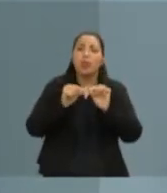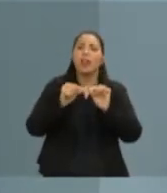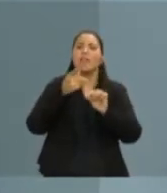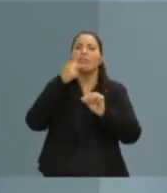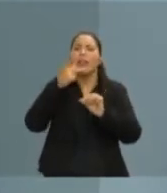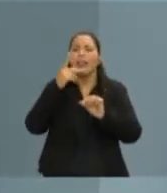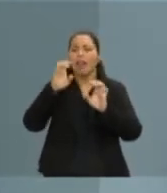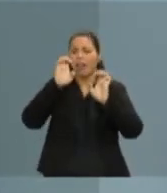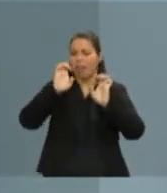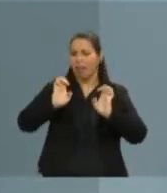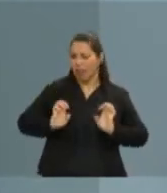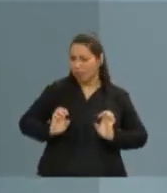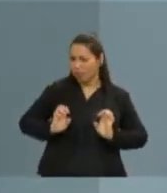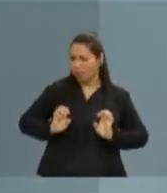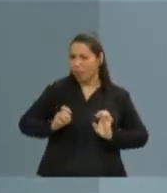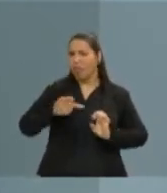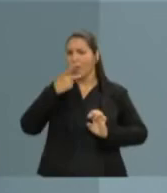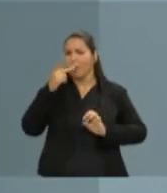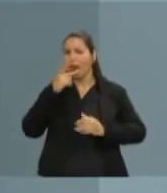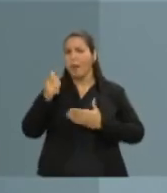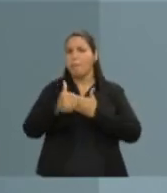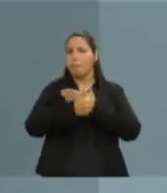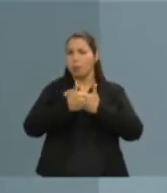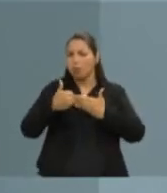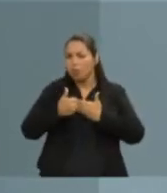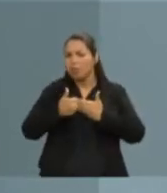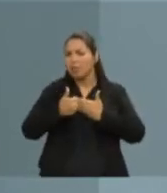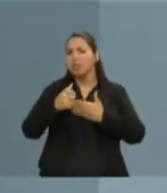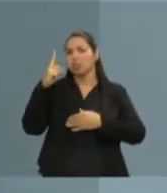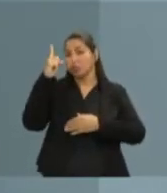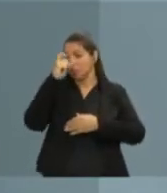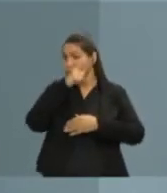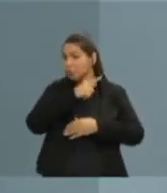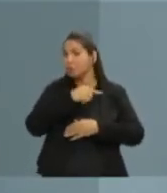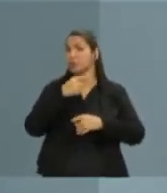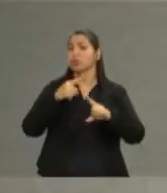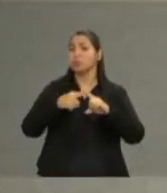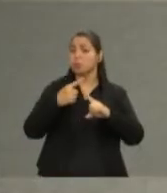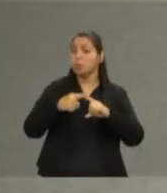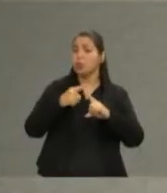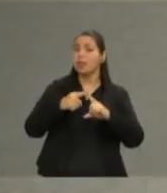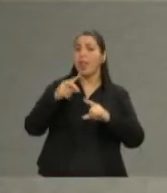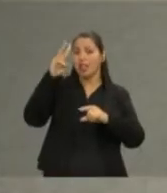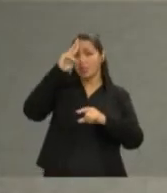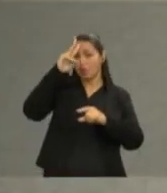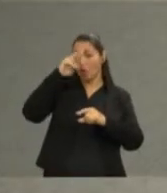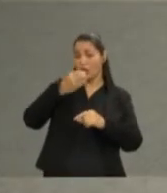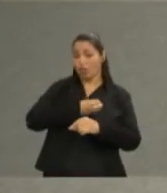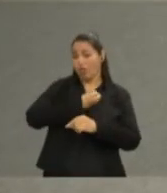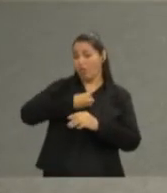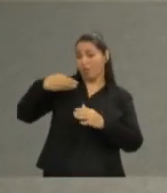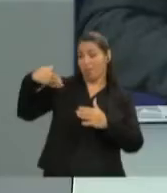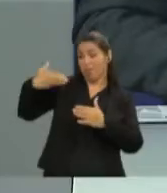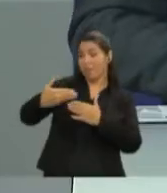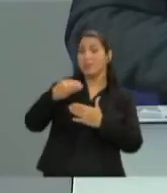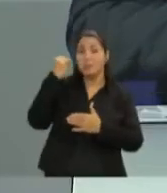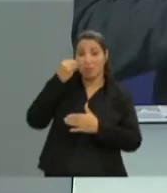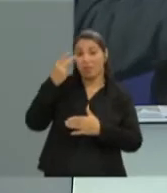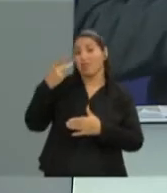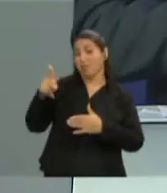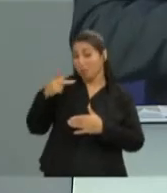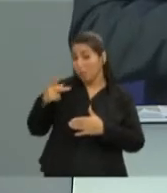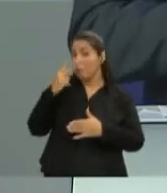ética, falar em moralidade, em decência, parece ser um pouco difícil diante desse histórico de vida e de tudo que a cidade de Vitória conheceu. O candidato João Coser